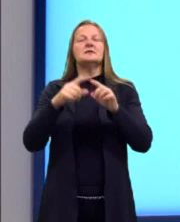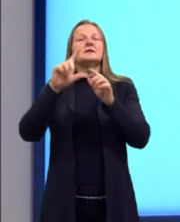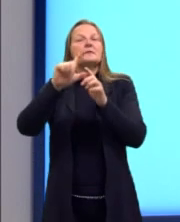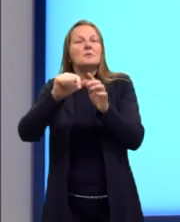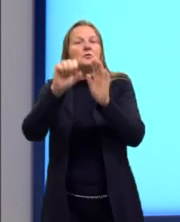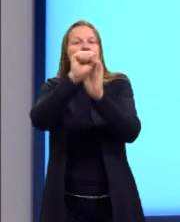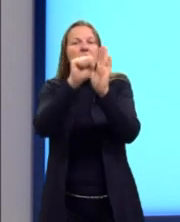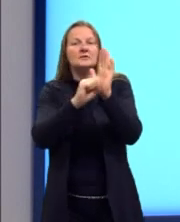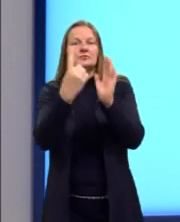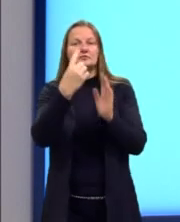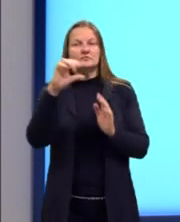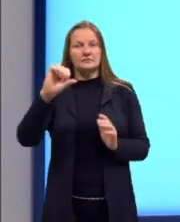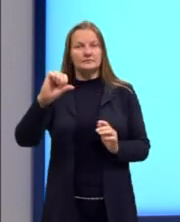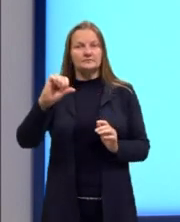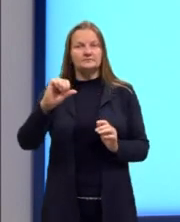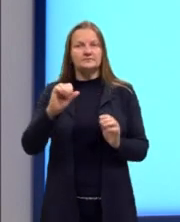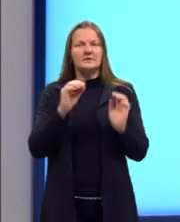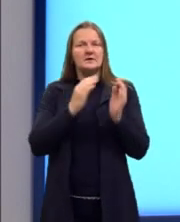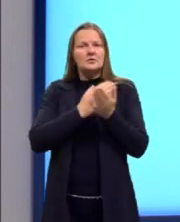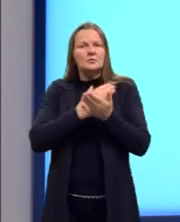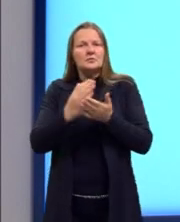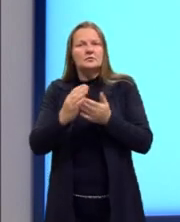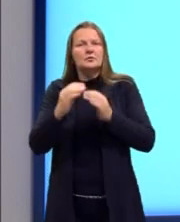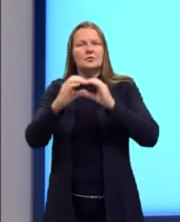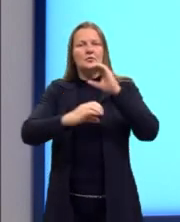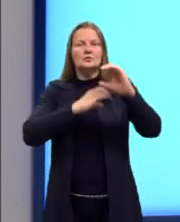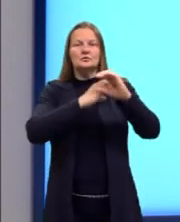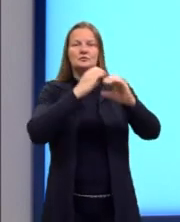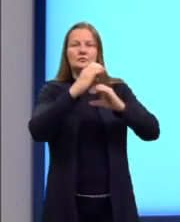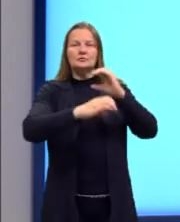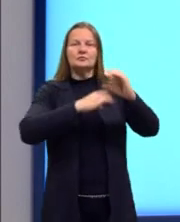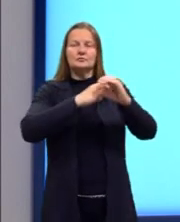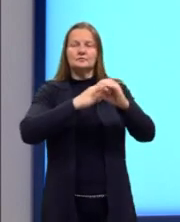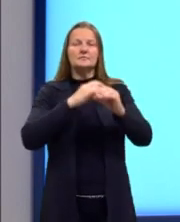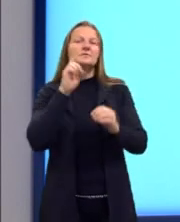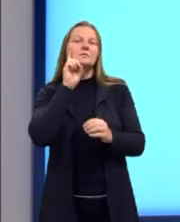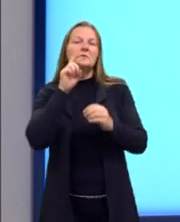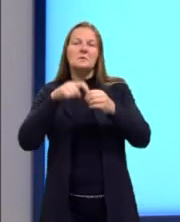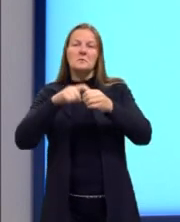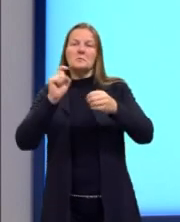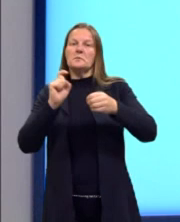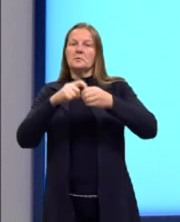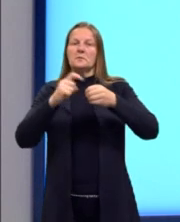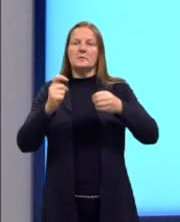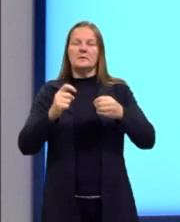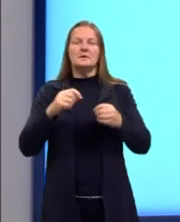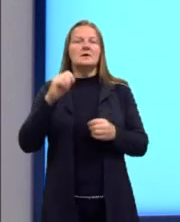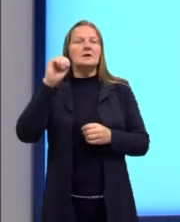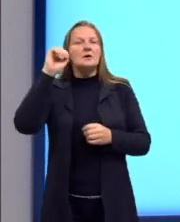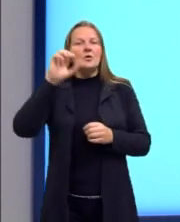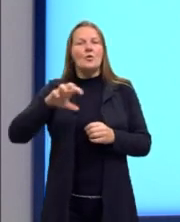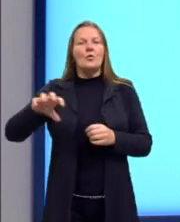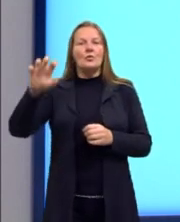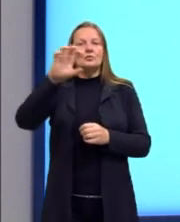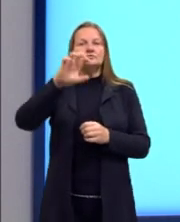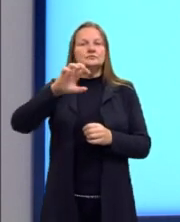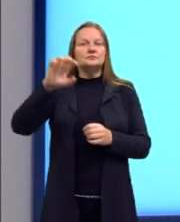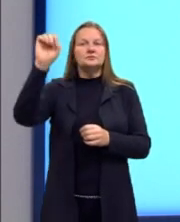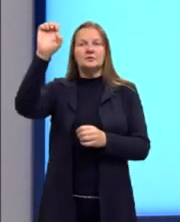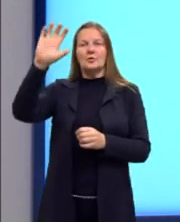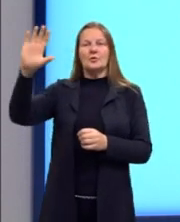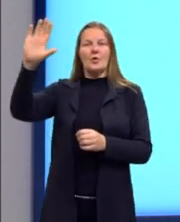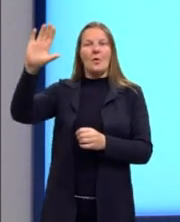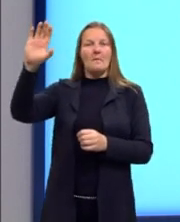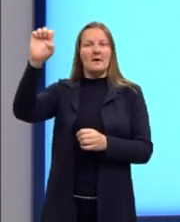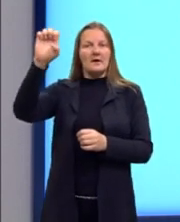XIX, no início, teve o ciclo das independências americanas. E o continente europeu, então, ficou sem